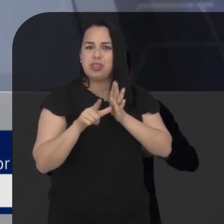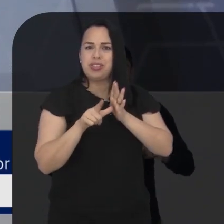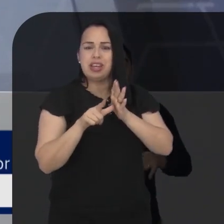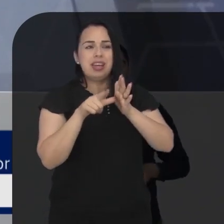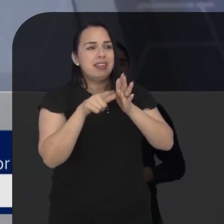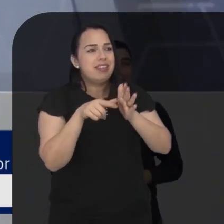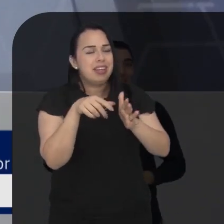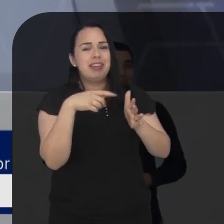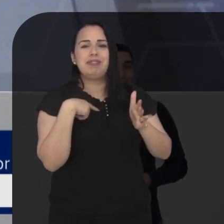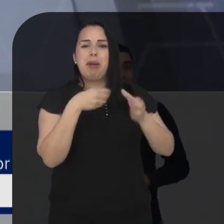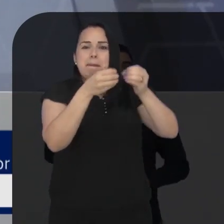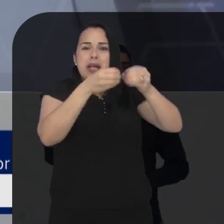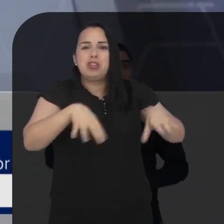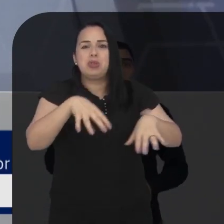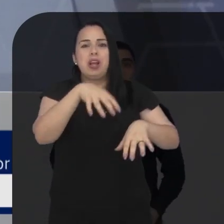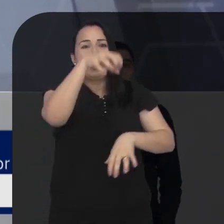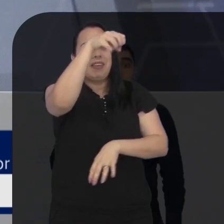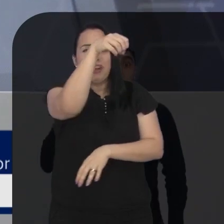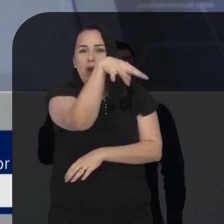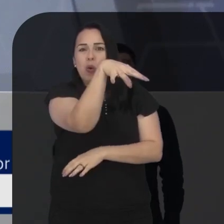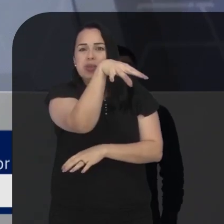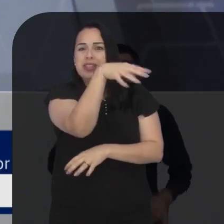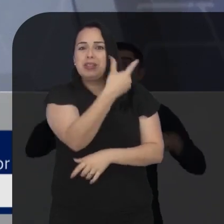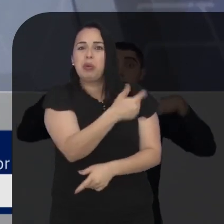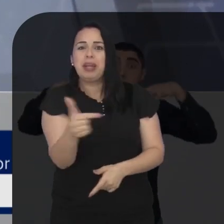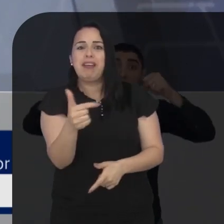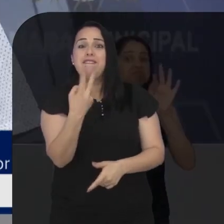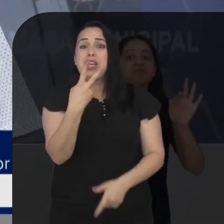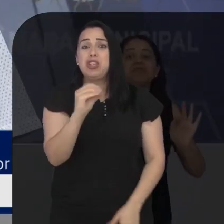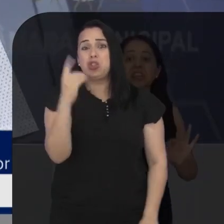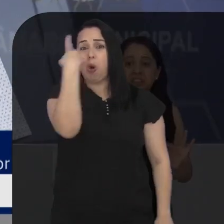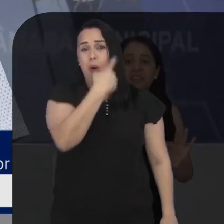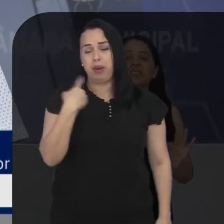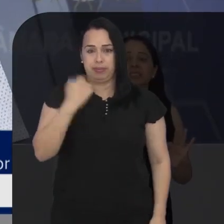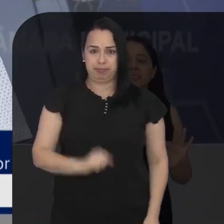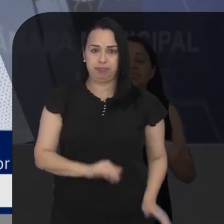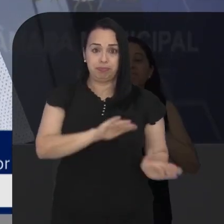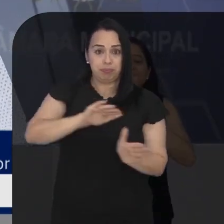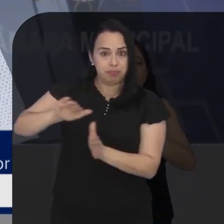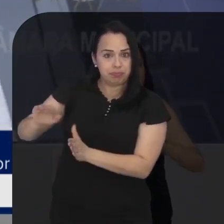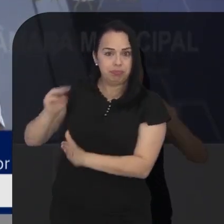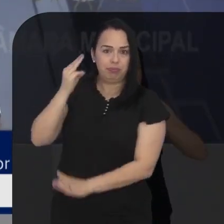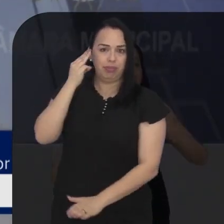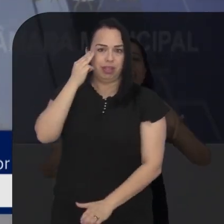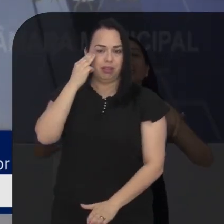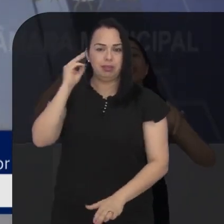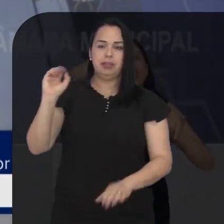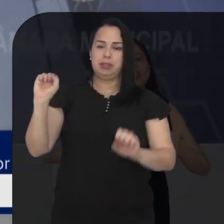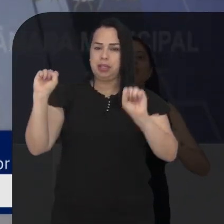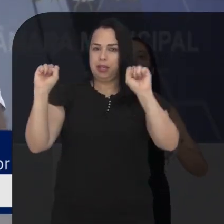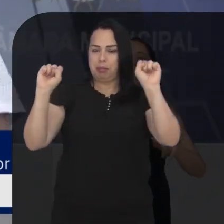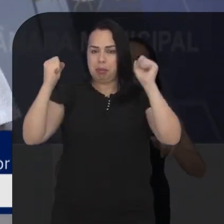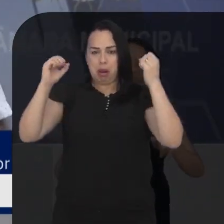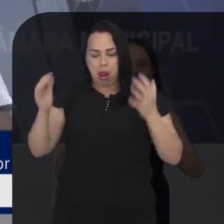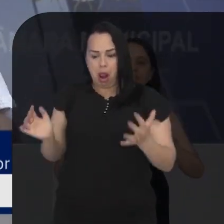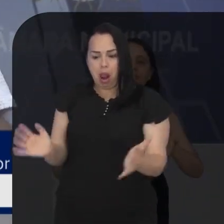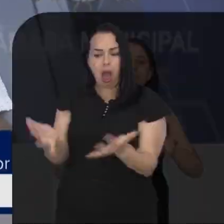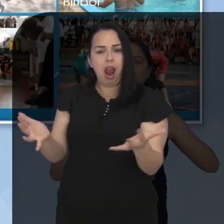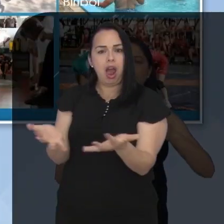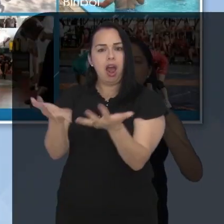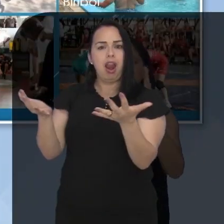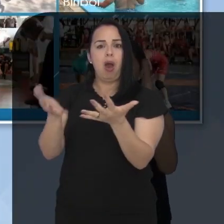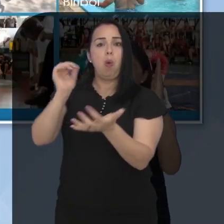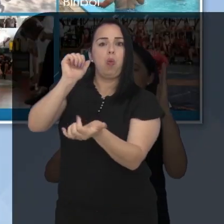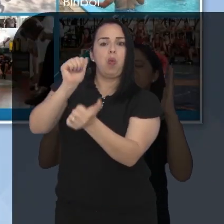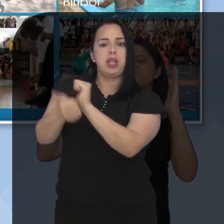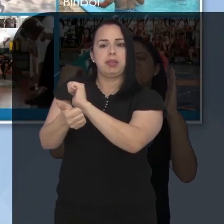que teriam ficado cerca de 20 horas sem energia. E Marcão da Academia enalteceu o esporte na cidade.